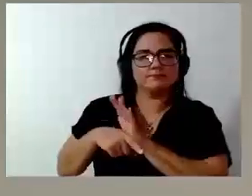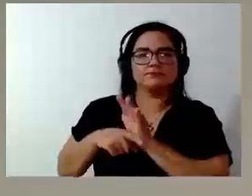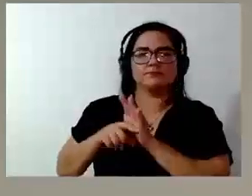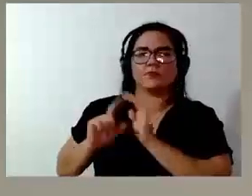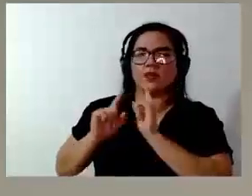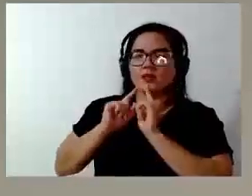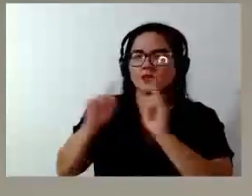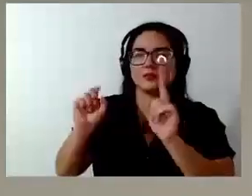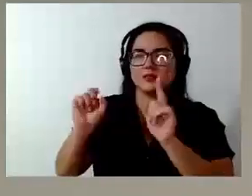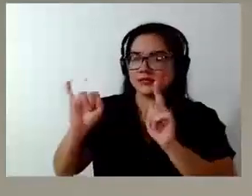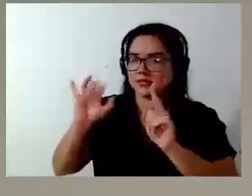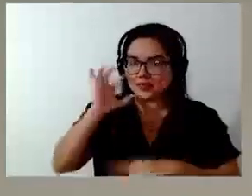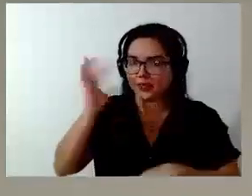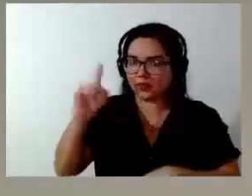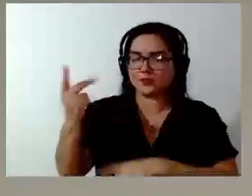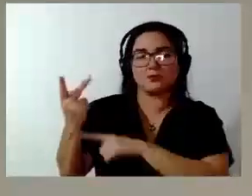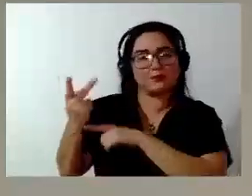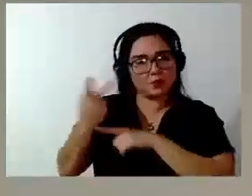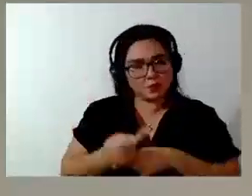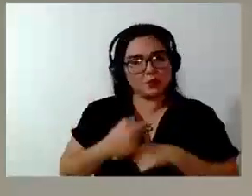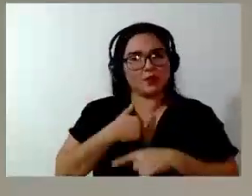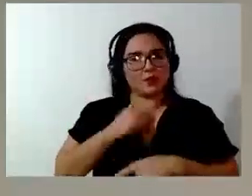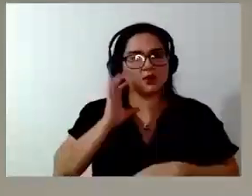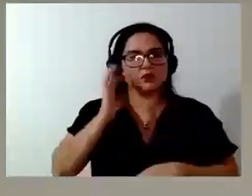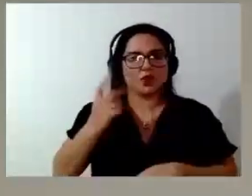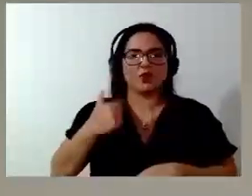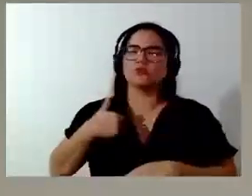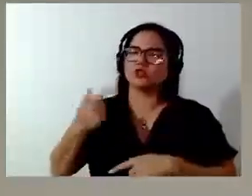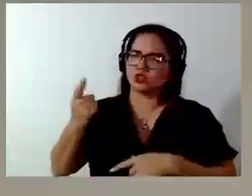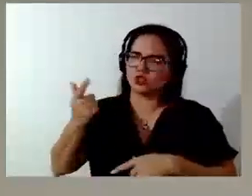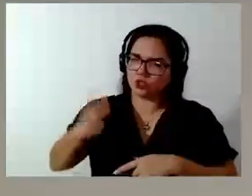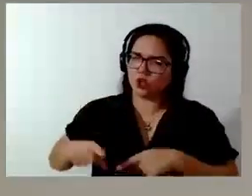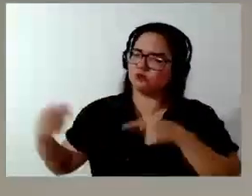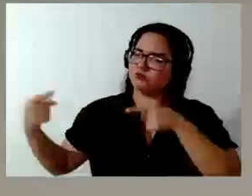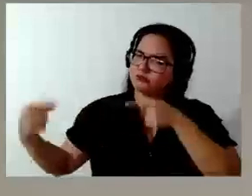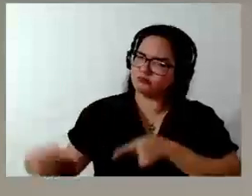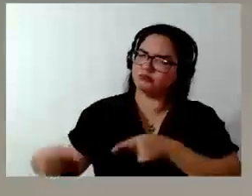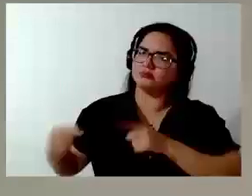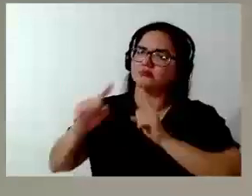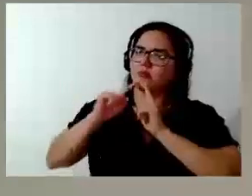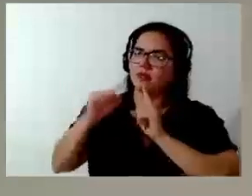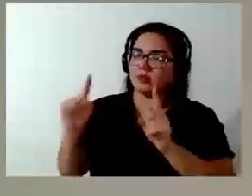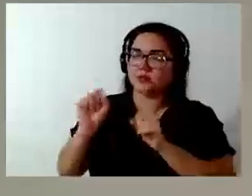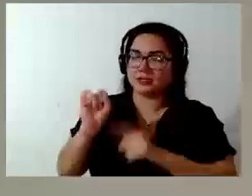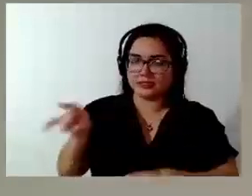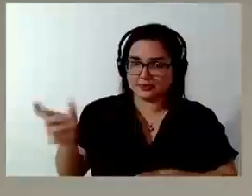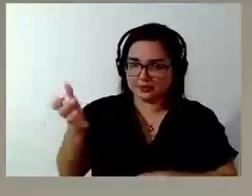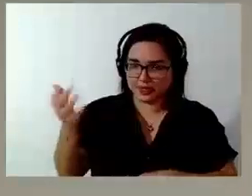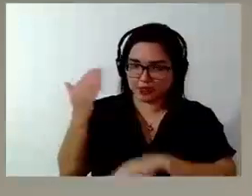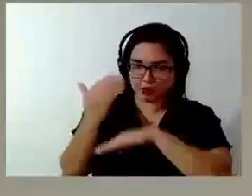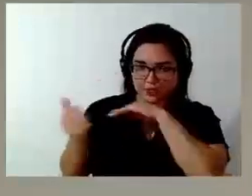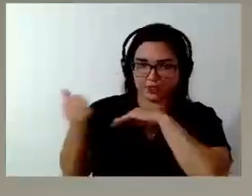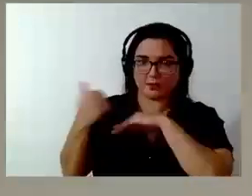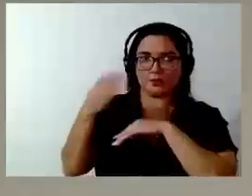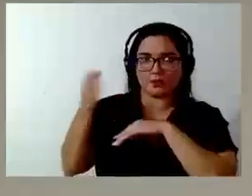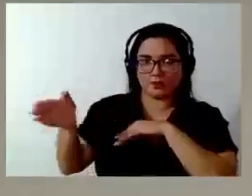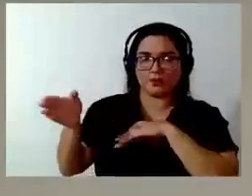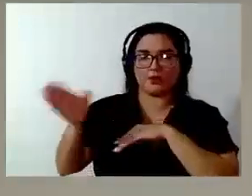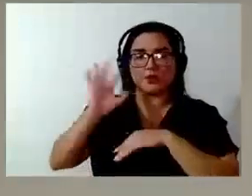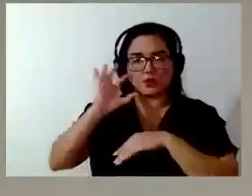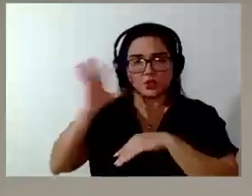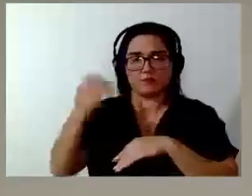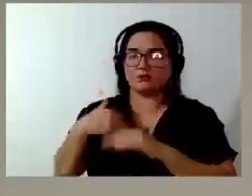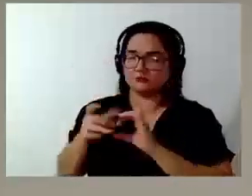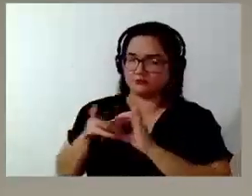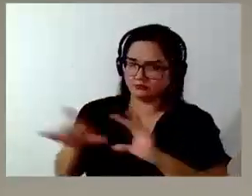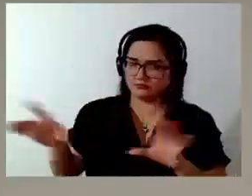poderia me procurar que eu tenha a solução. E continuo desafiando Artegs ainda. Se quiser me convocar para resolver o problema do túnel ali, estou à disposição.